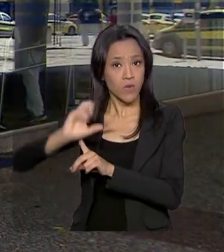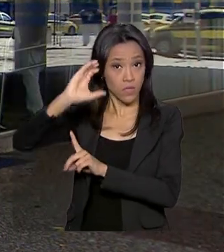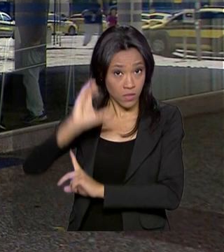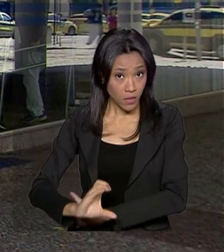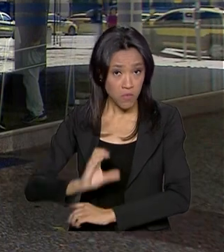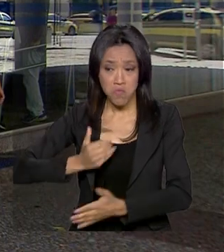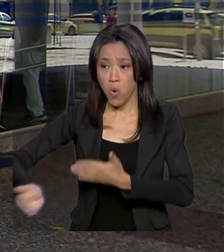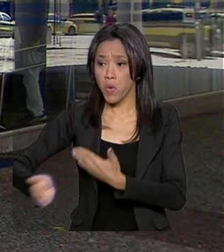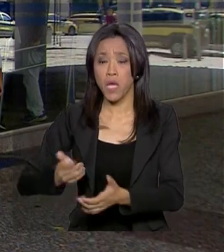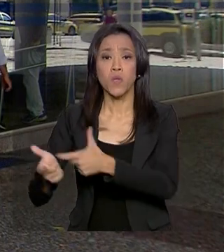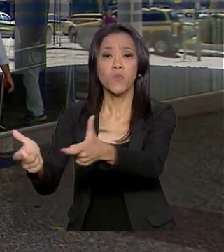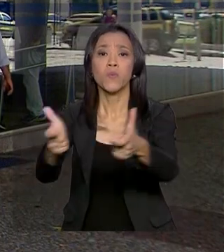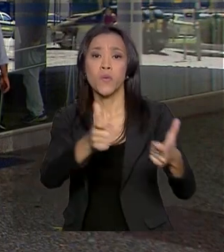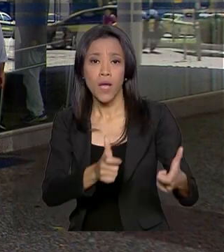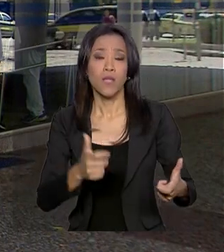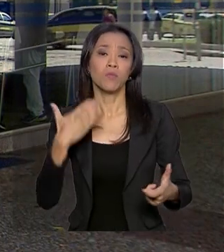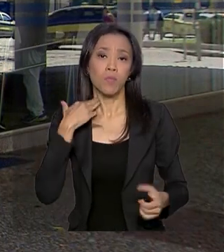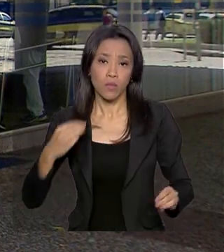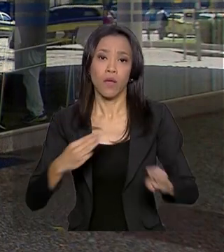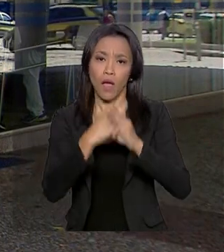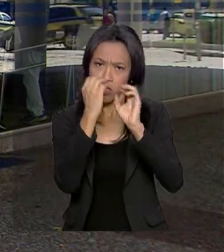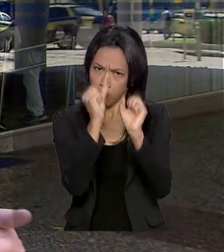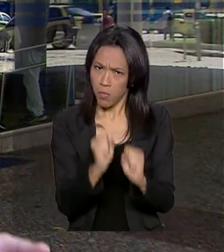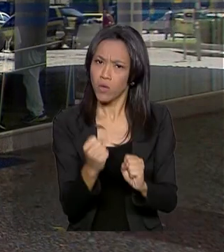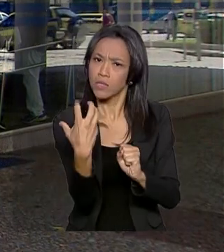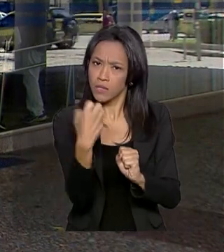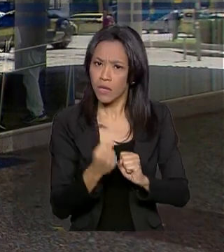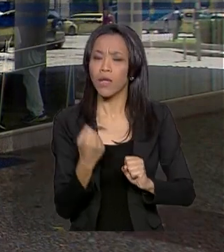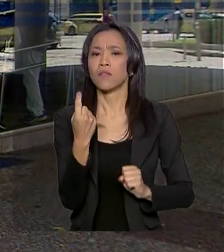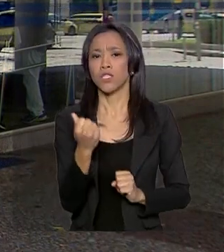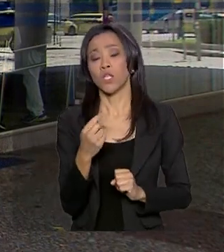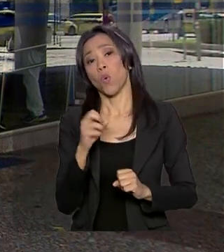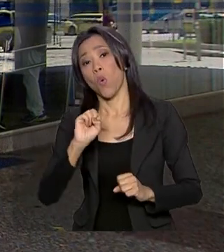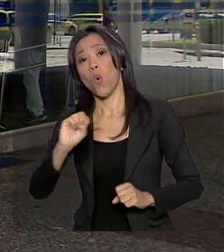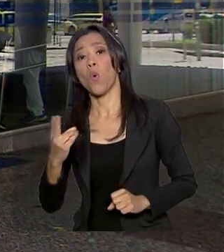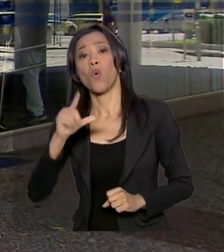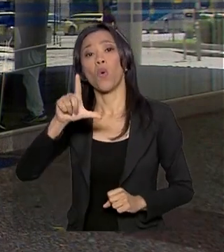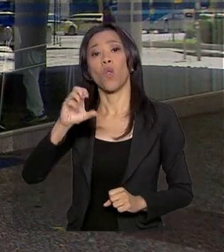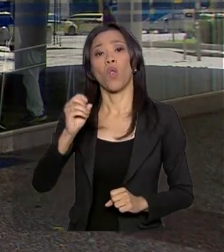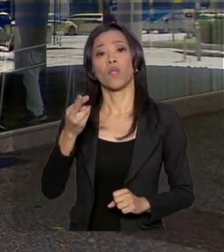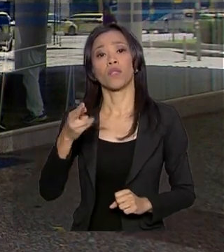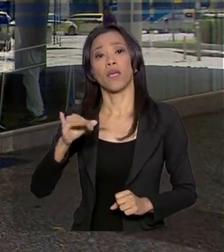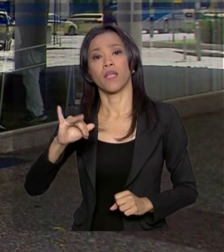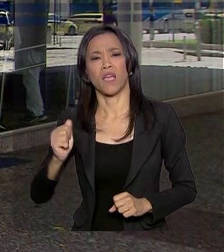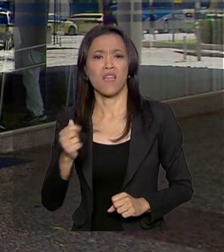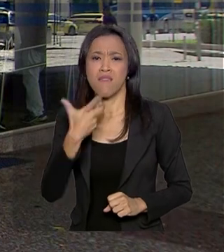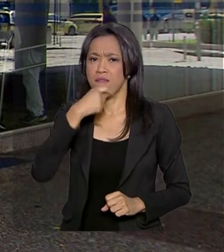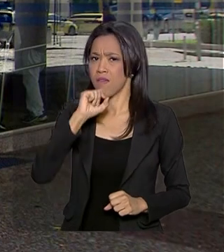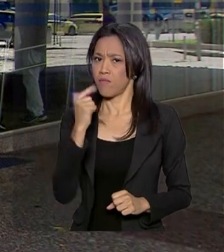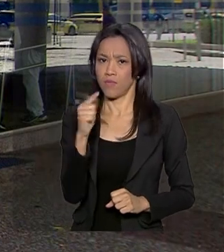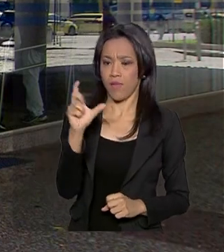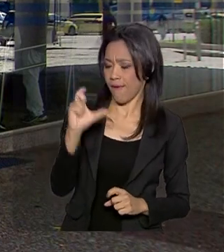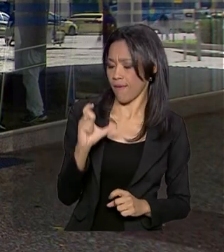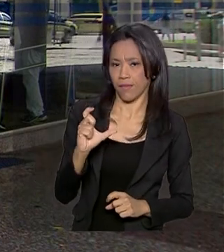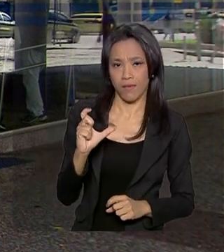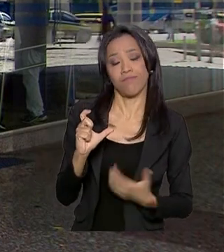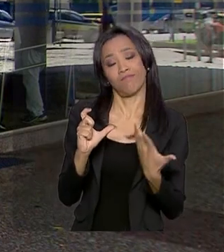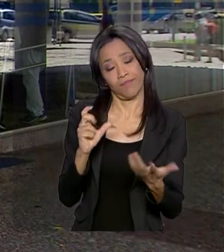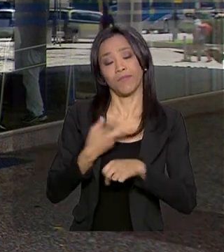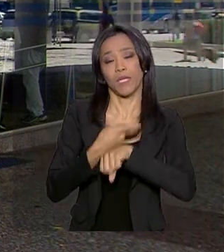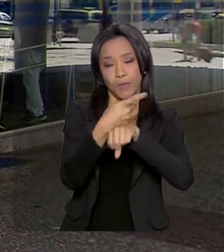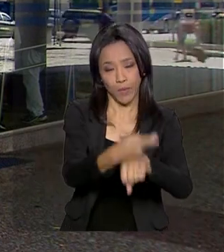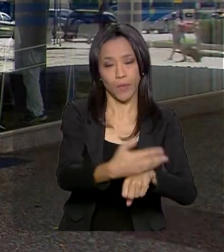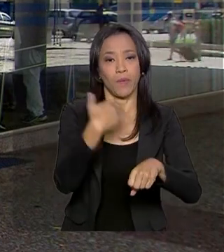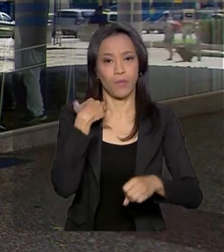de autotendimento da Caixa ou nas casas lotéricas em todo o país. Quem não tem o cartão, terá que procurar uma agência da Caixa com um